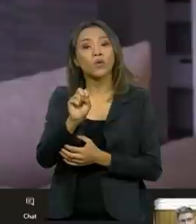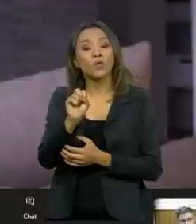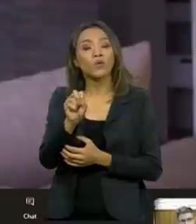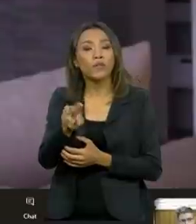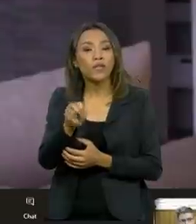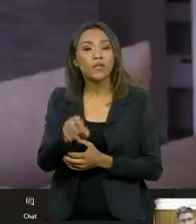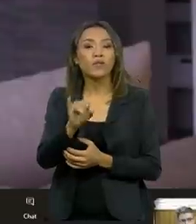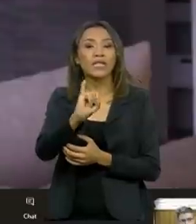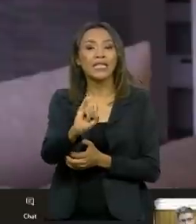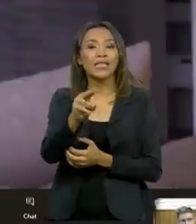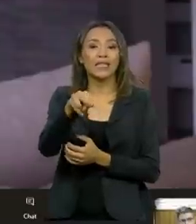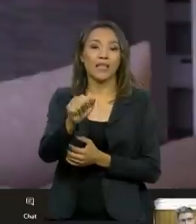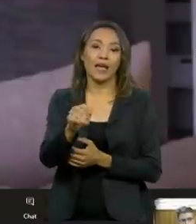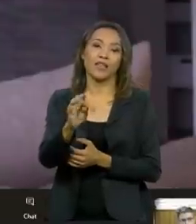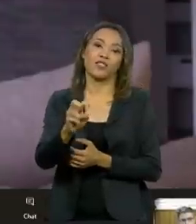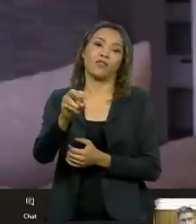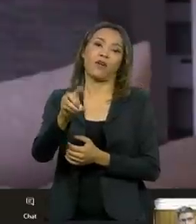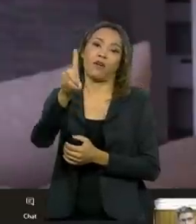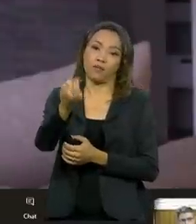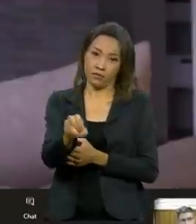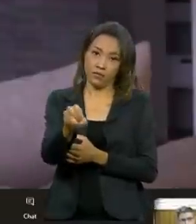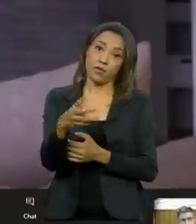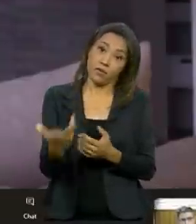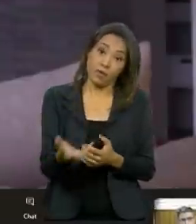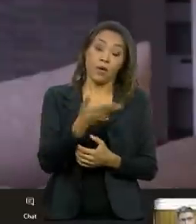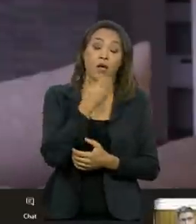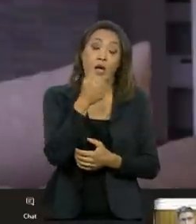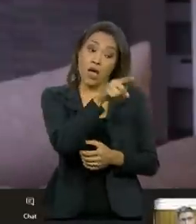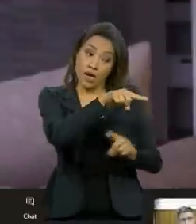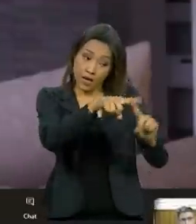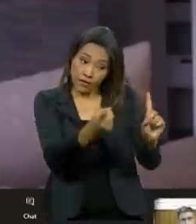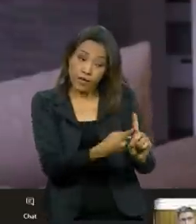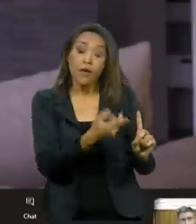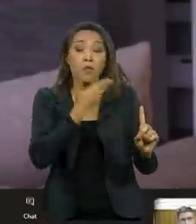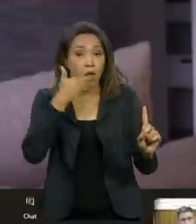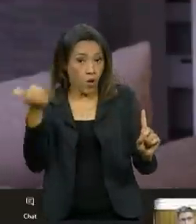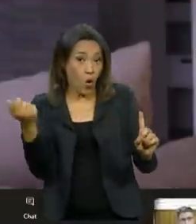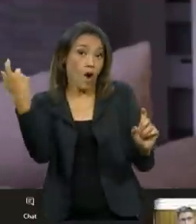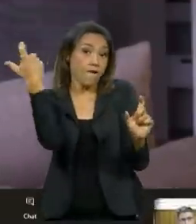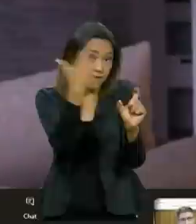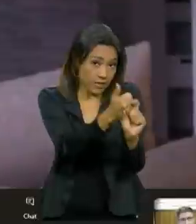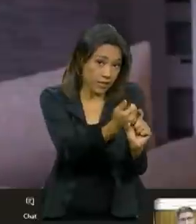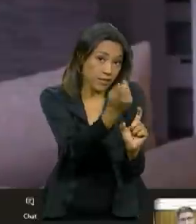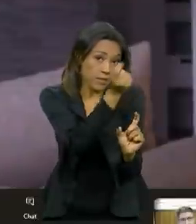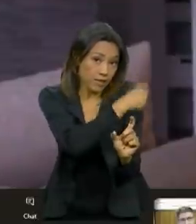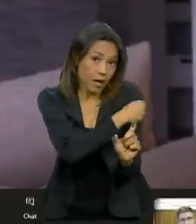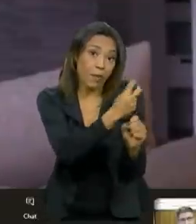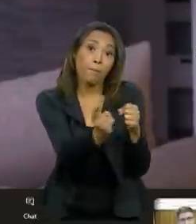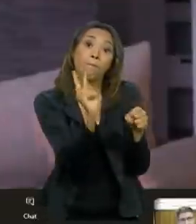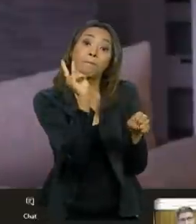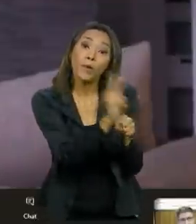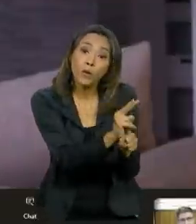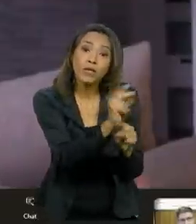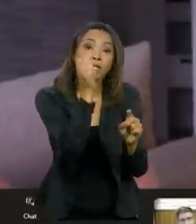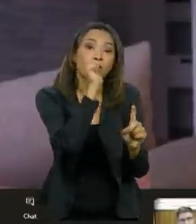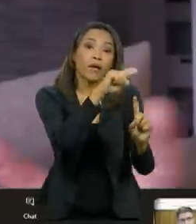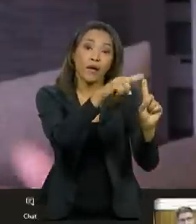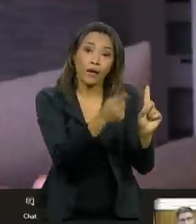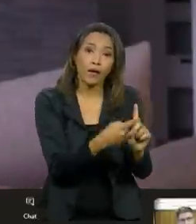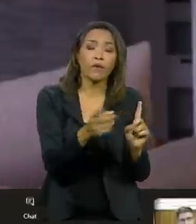você vacinar a grávida para protegê-la do que estar